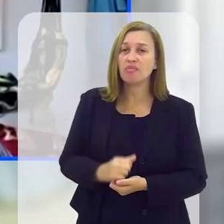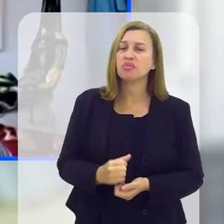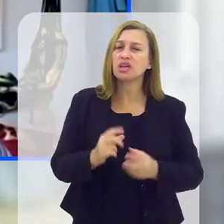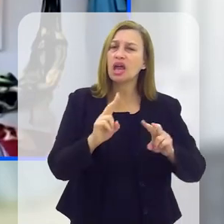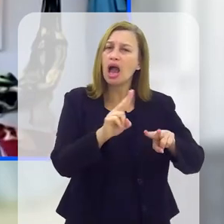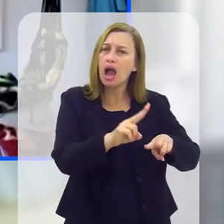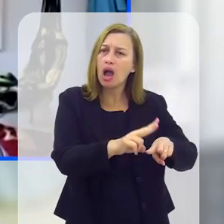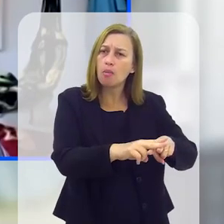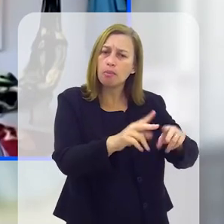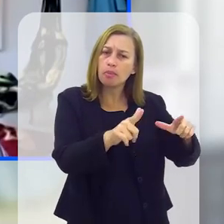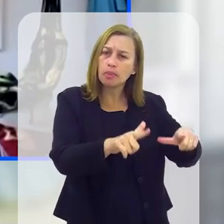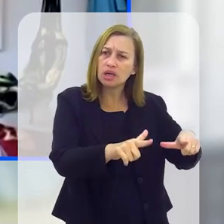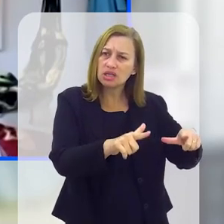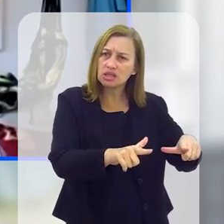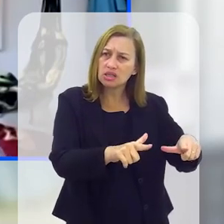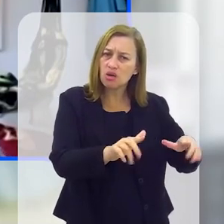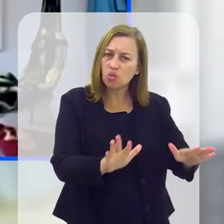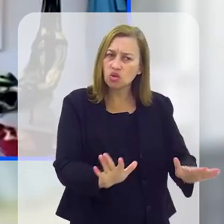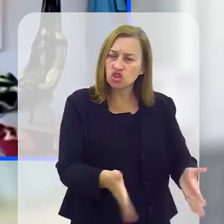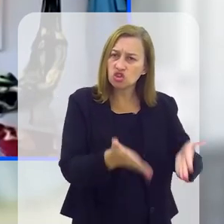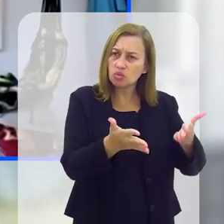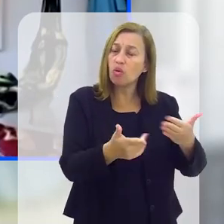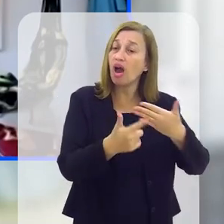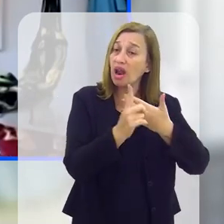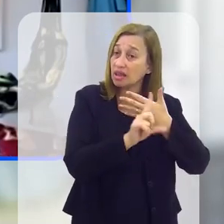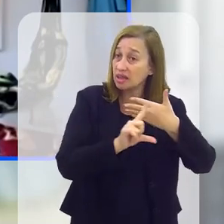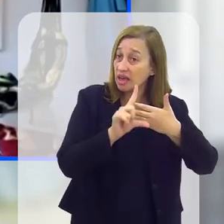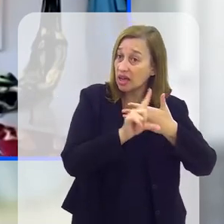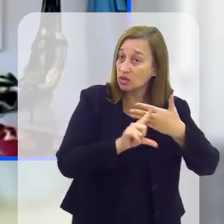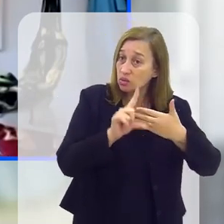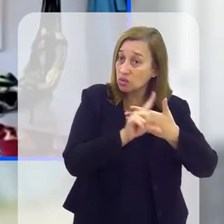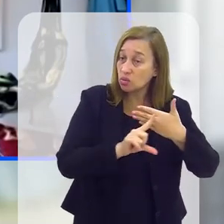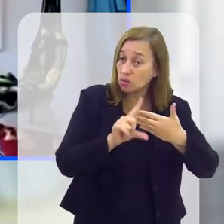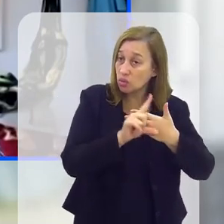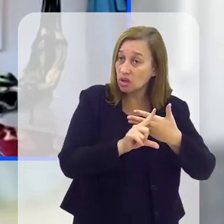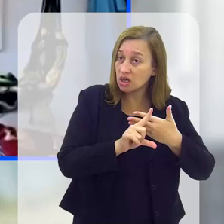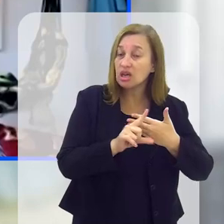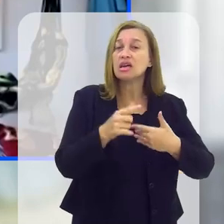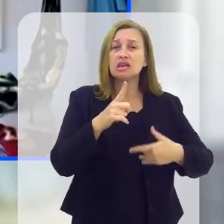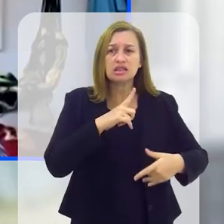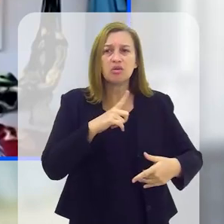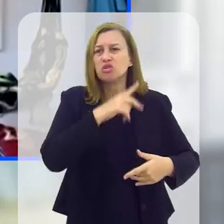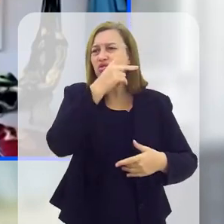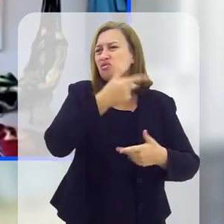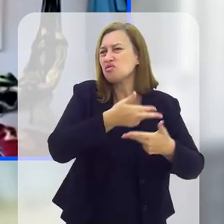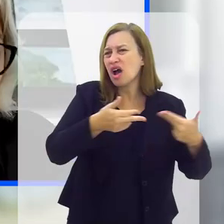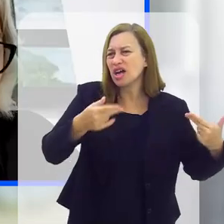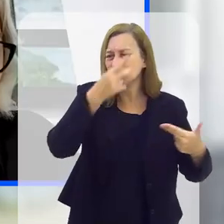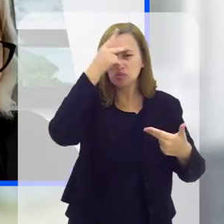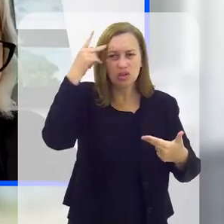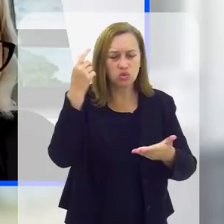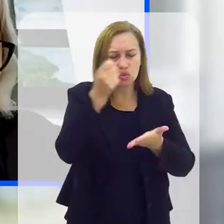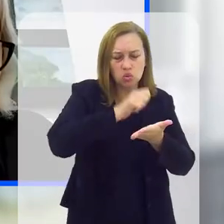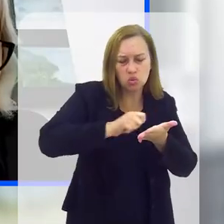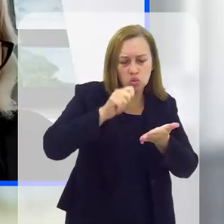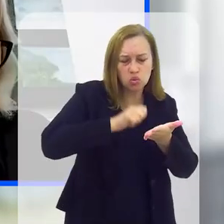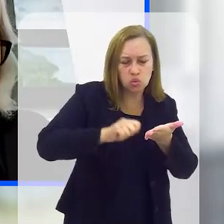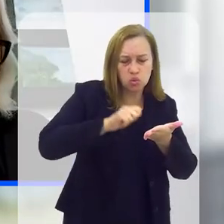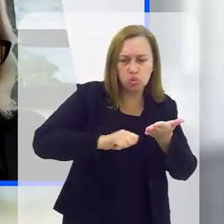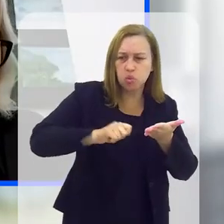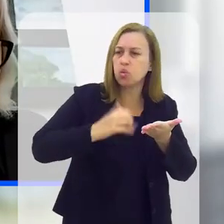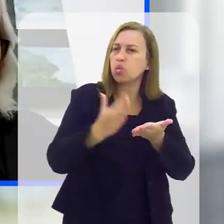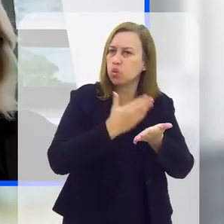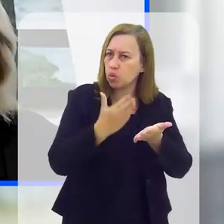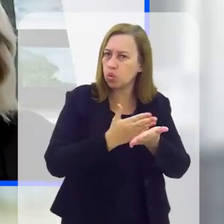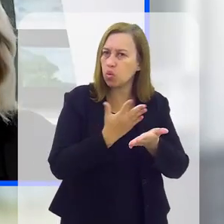a prisão, ela estimula muito a literatura. Temos muitos escritores que saíram das